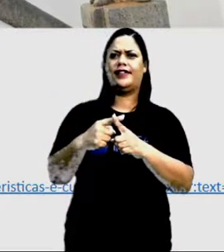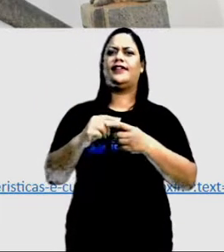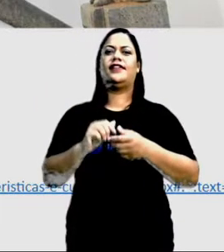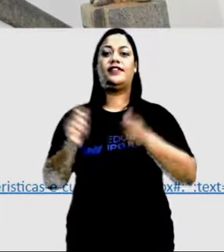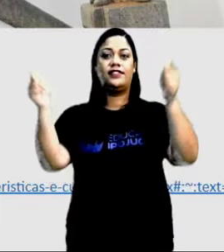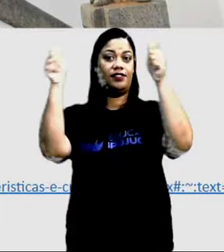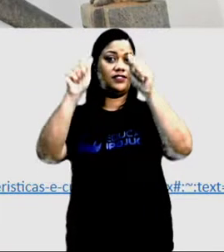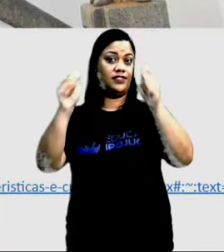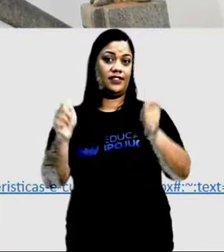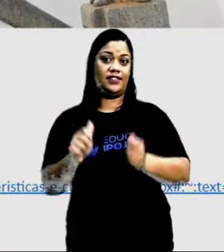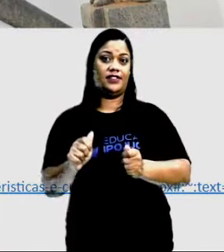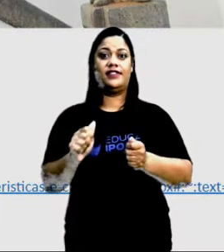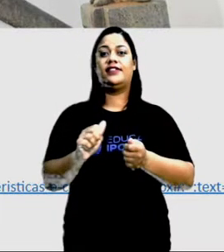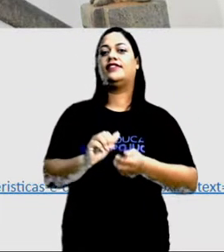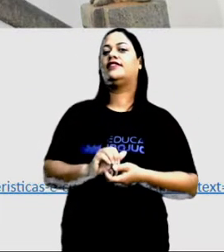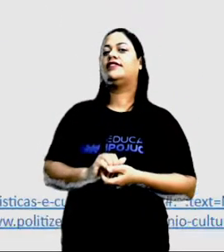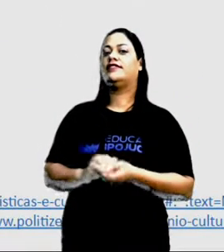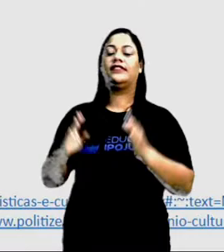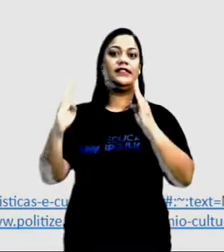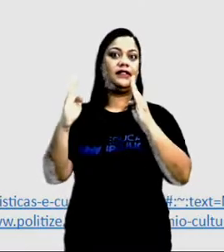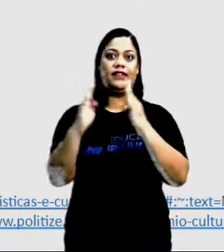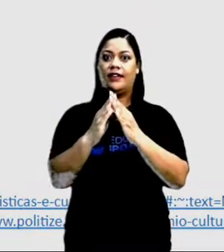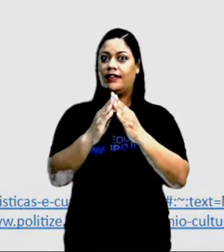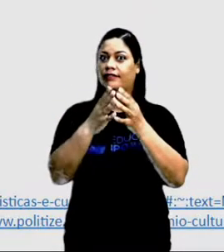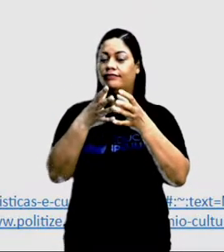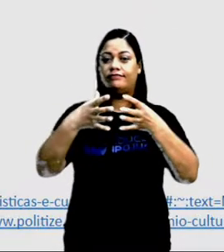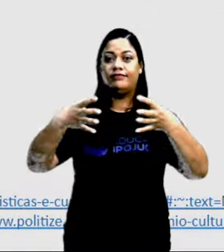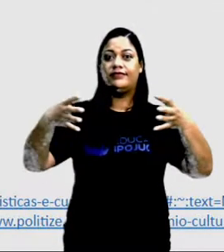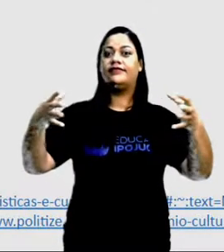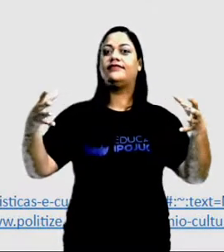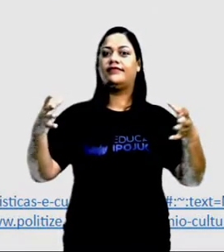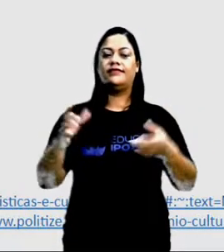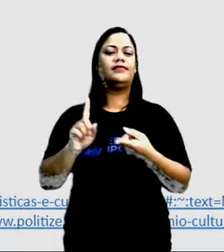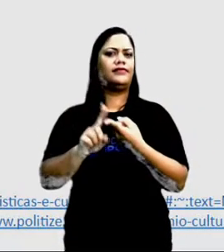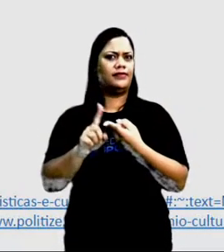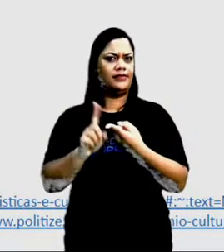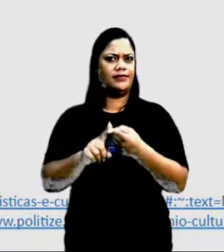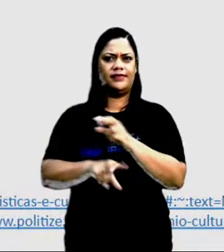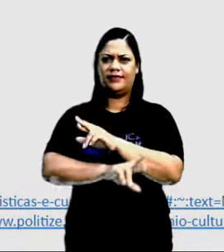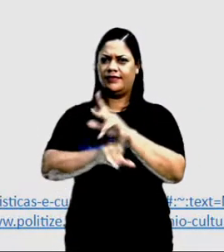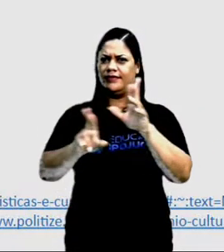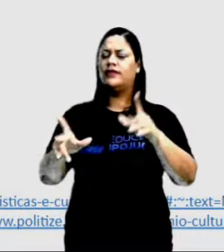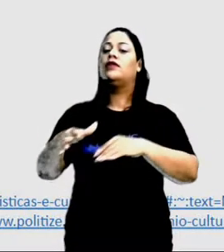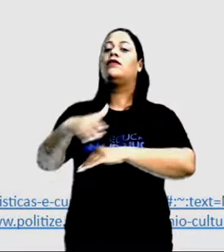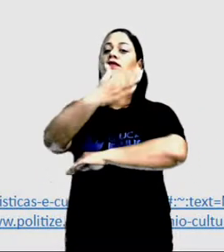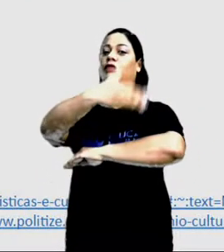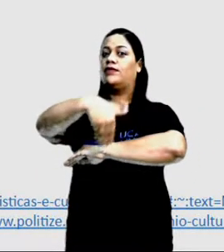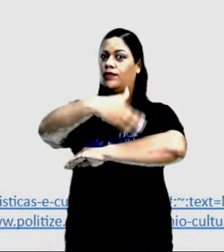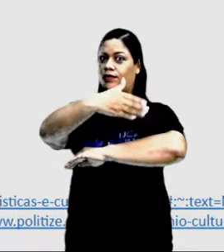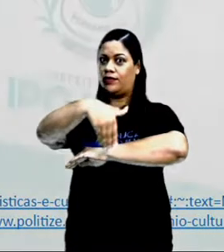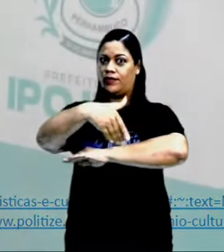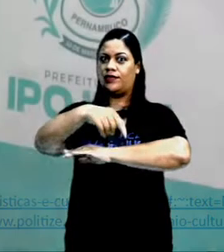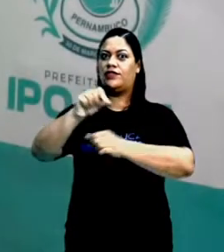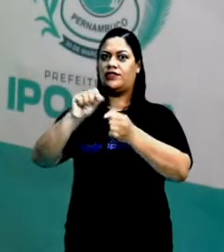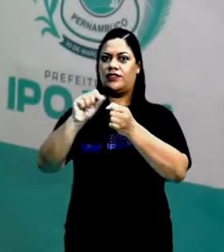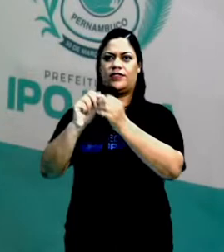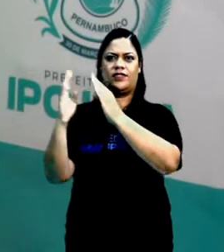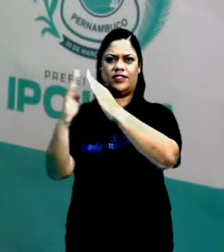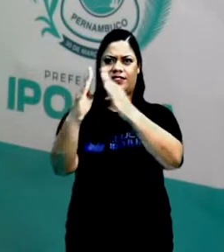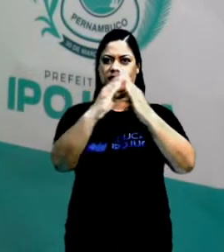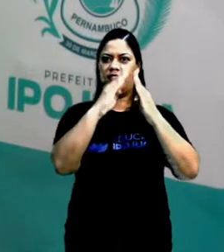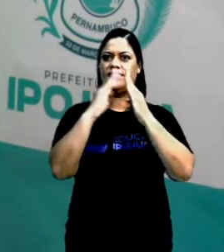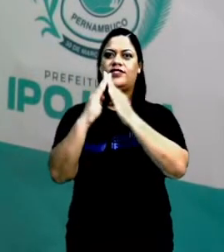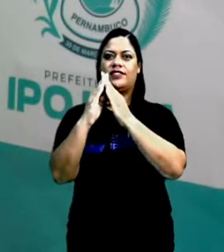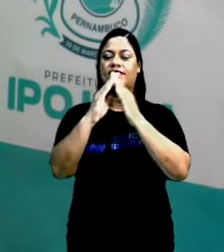estátuas, casarões. Existem também várias ruas completas com aquelas casas